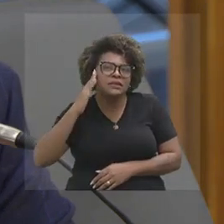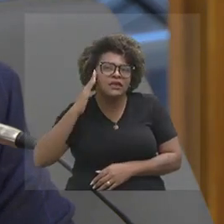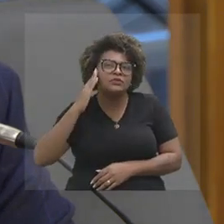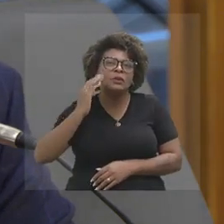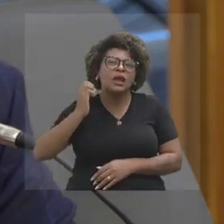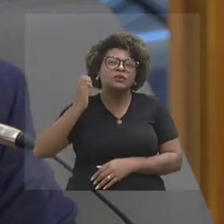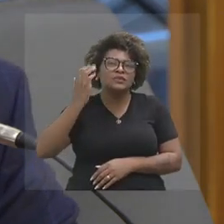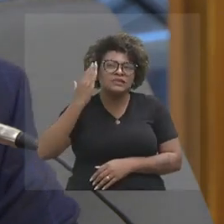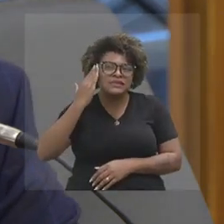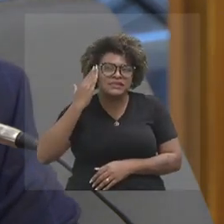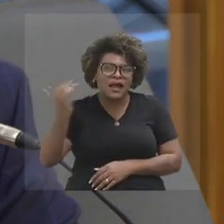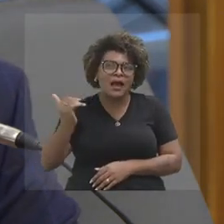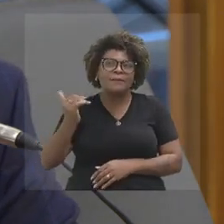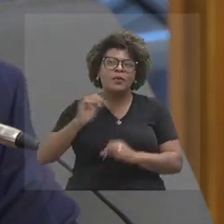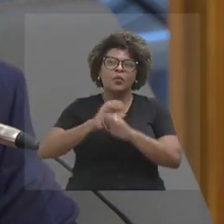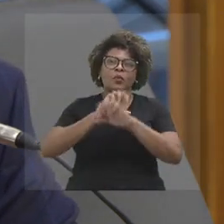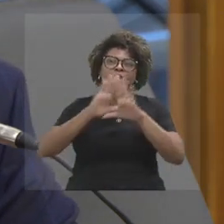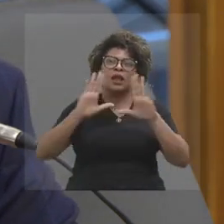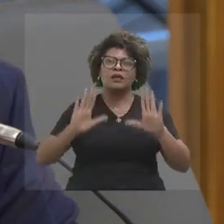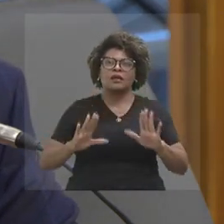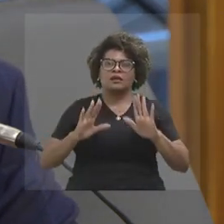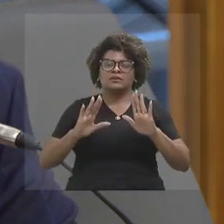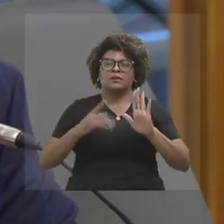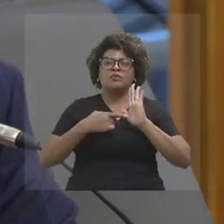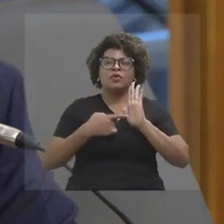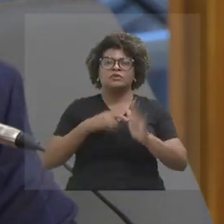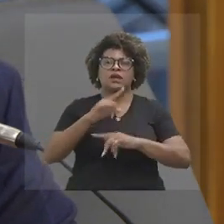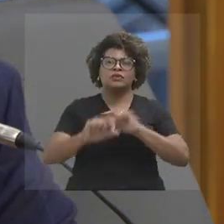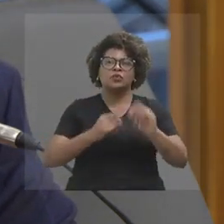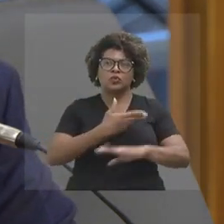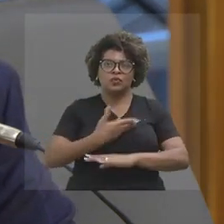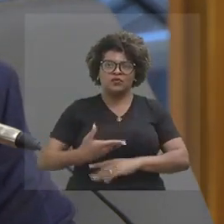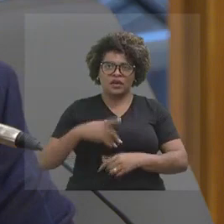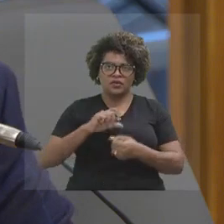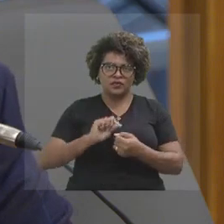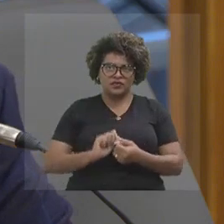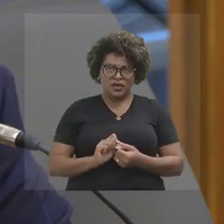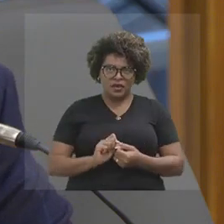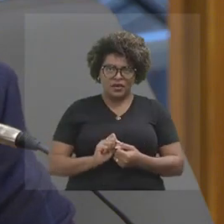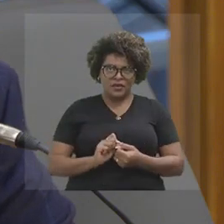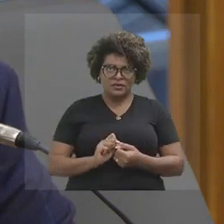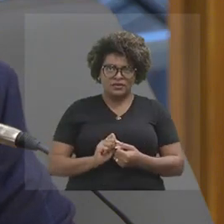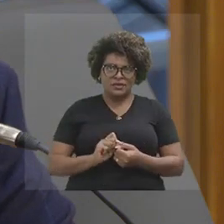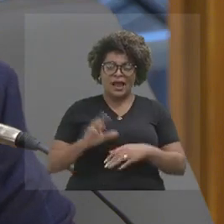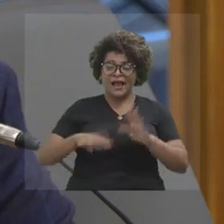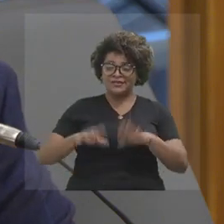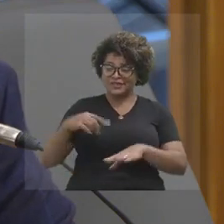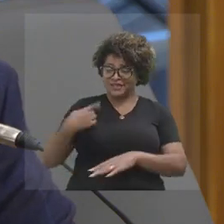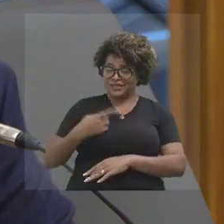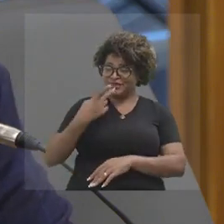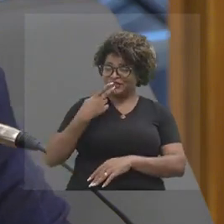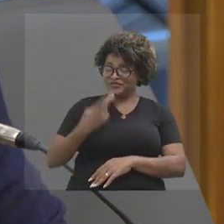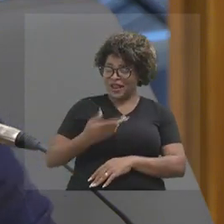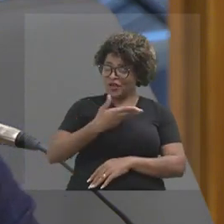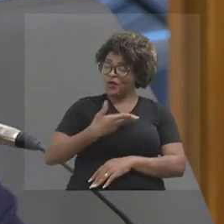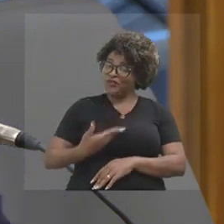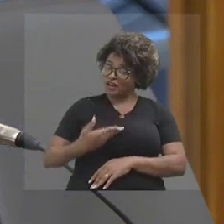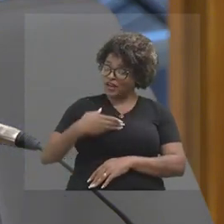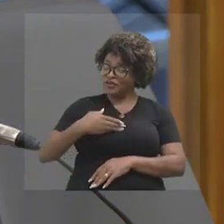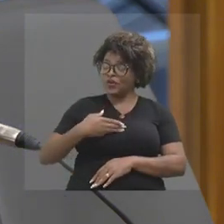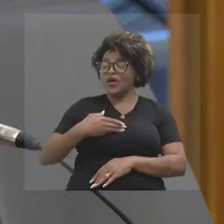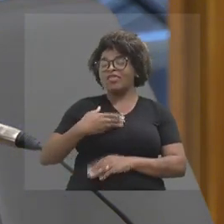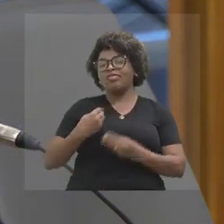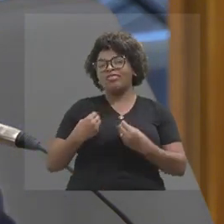mudado tem a cara do governador. A gente fala aqui de vez em quando que o governador manda tanto projeto bom e, às vezes,